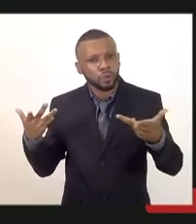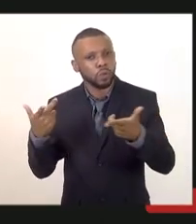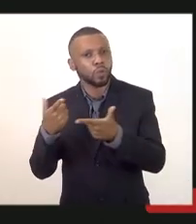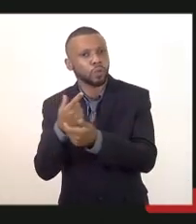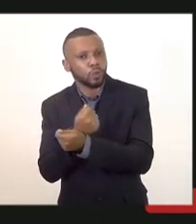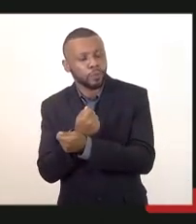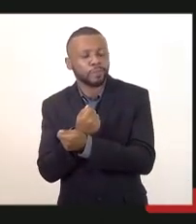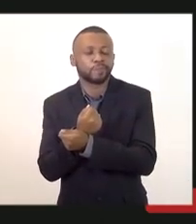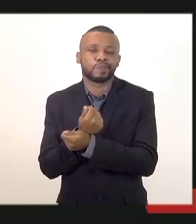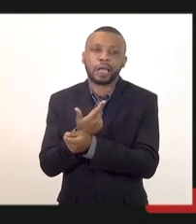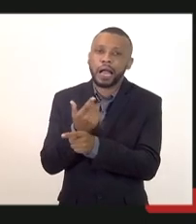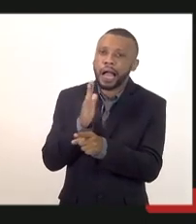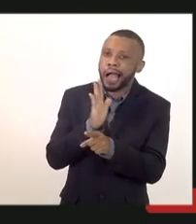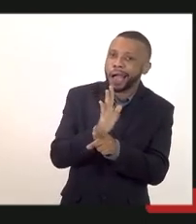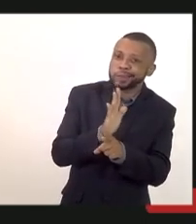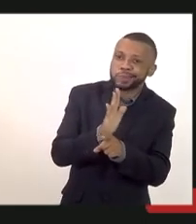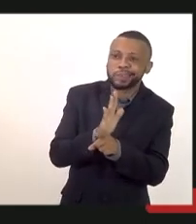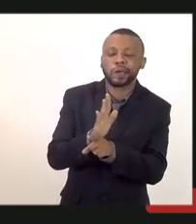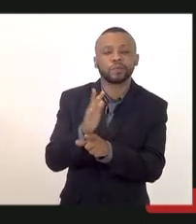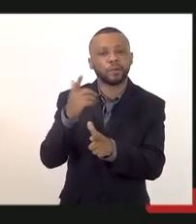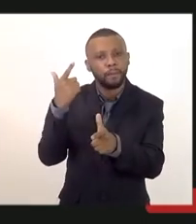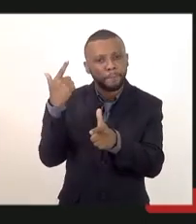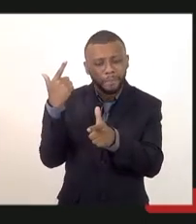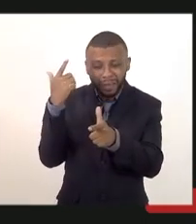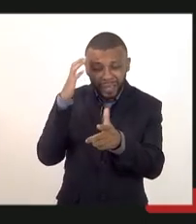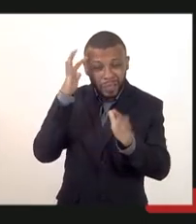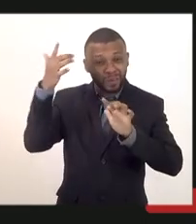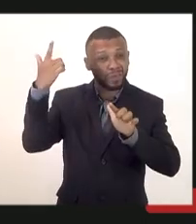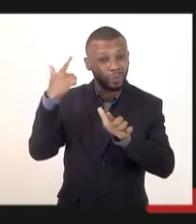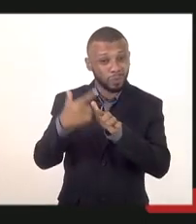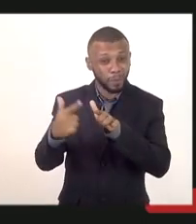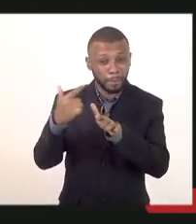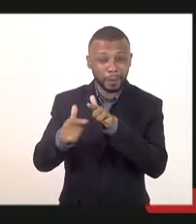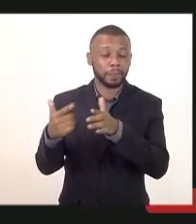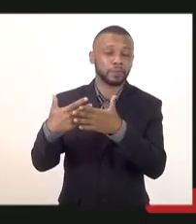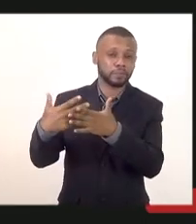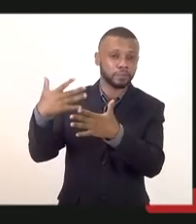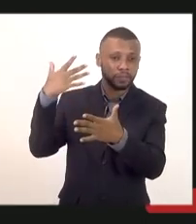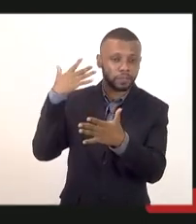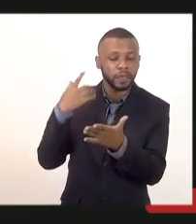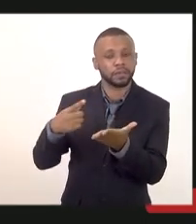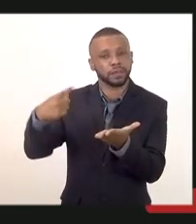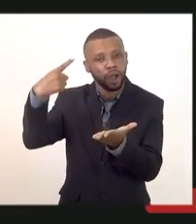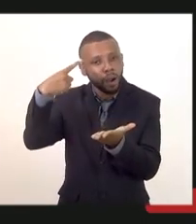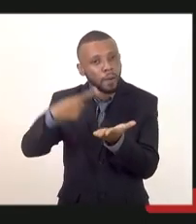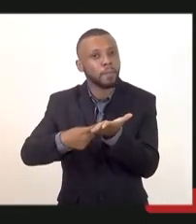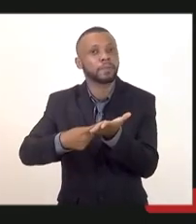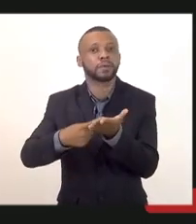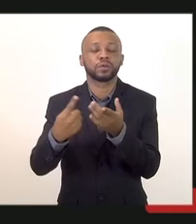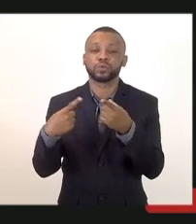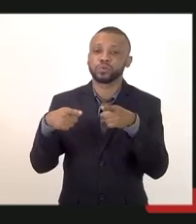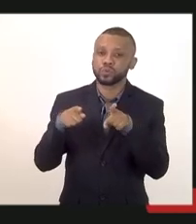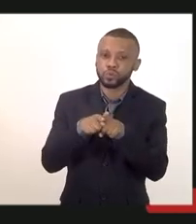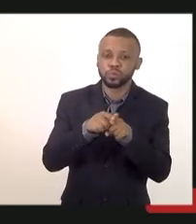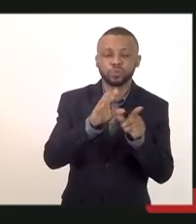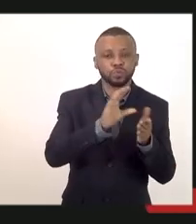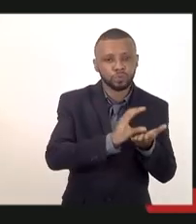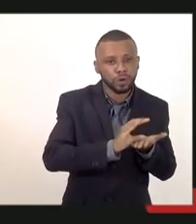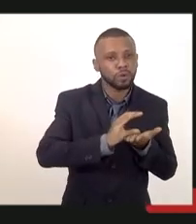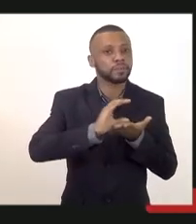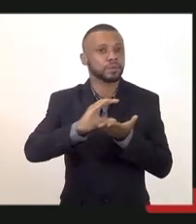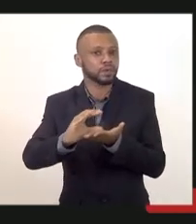apagando incêndios passados e afirmar meu compromisso com a comissão e com todos aí